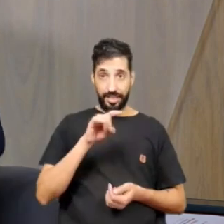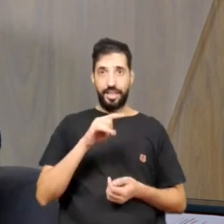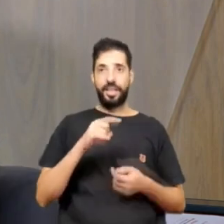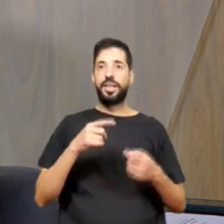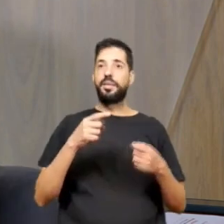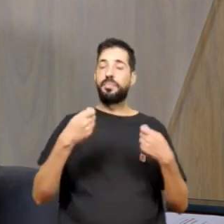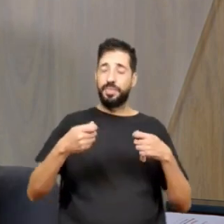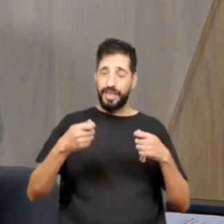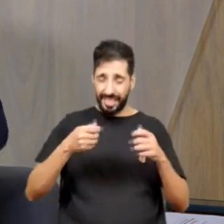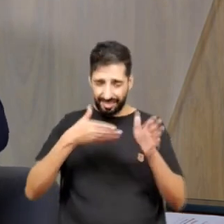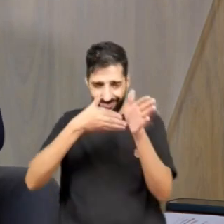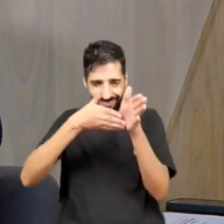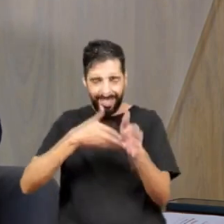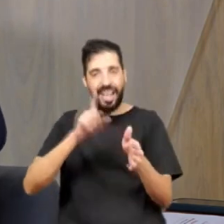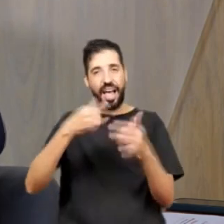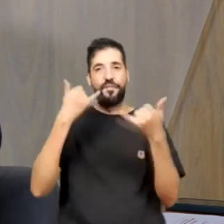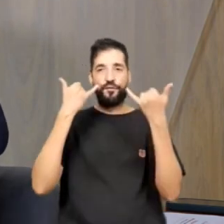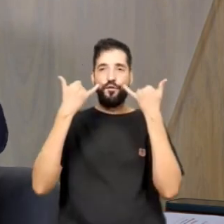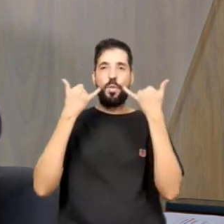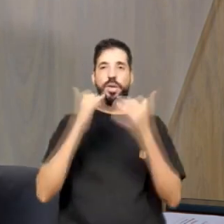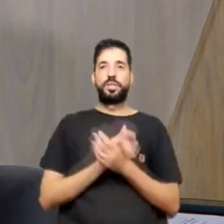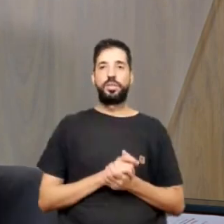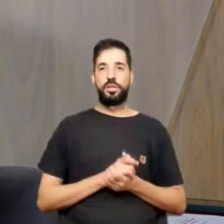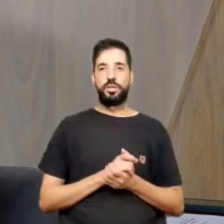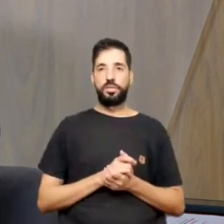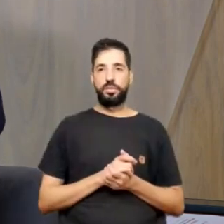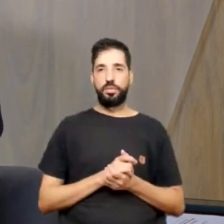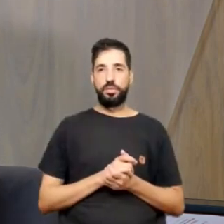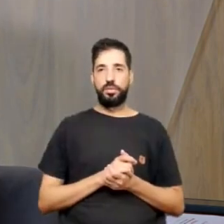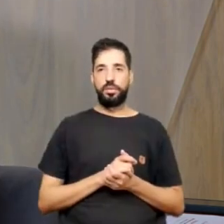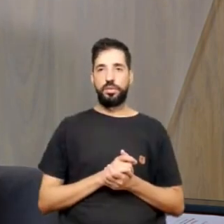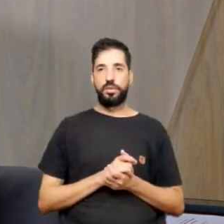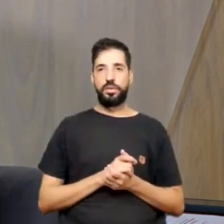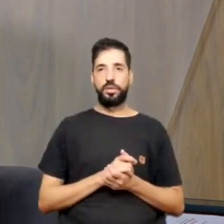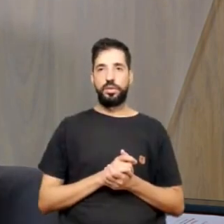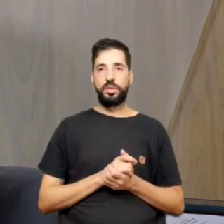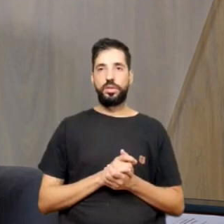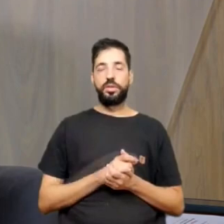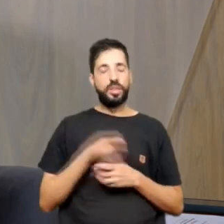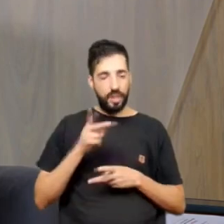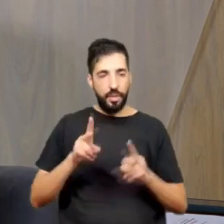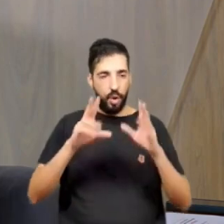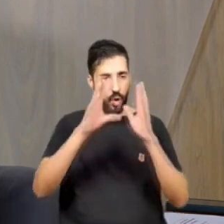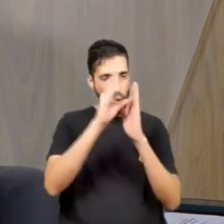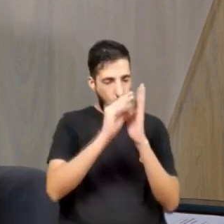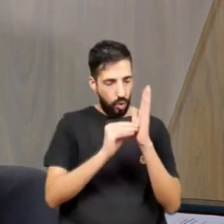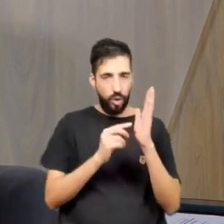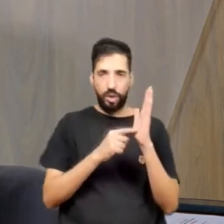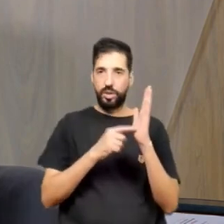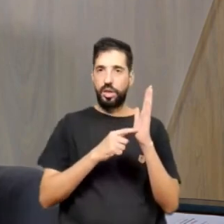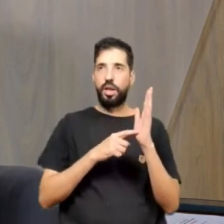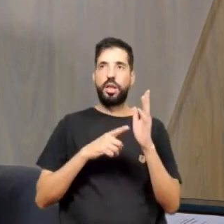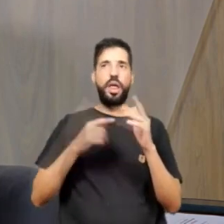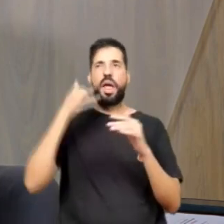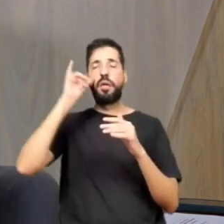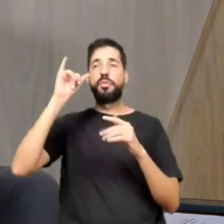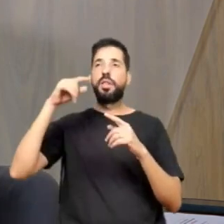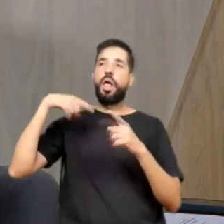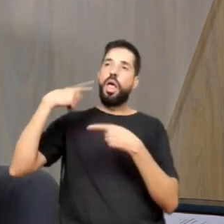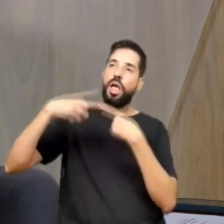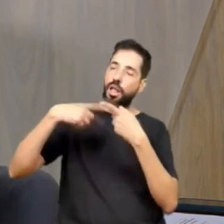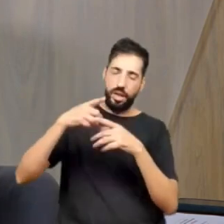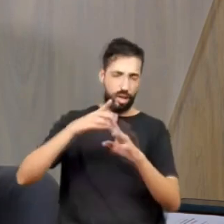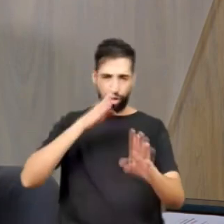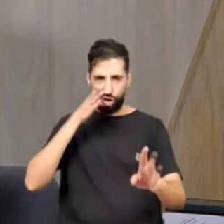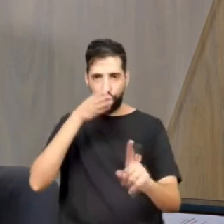prolixo do ponto de vista do conteúdo, de ficar perdendo tempo, dando volta. Não, é uma linguagem direta, acho que são dicas que